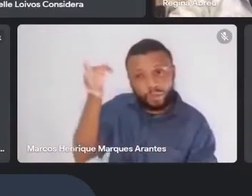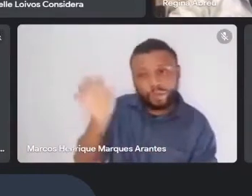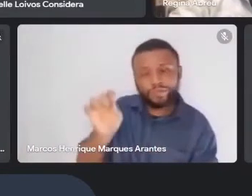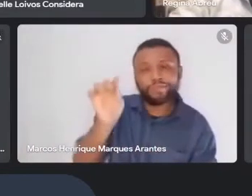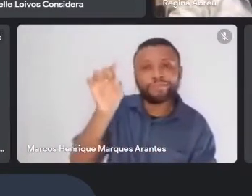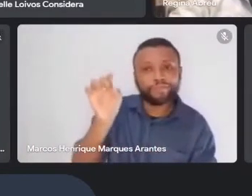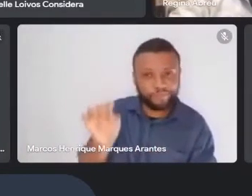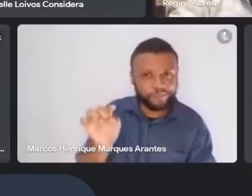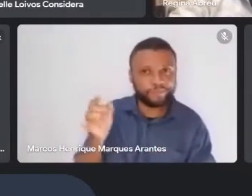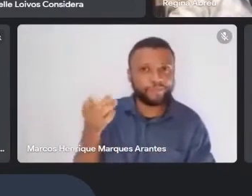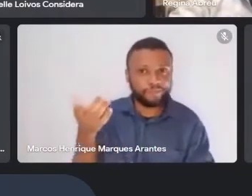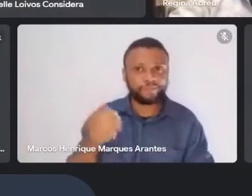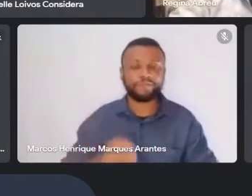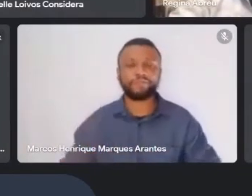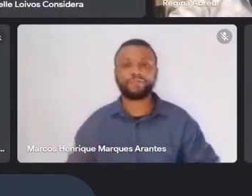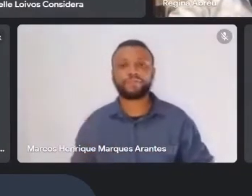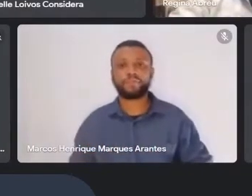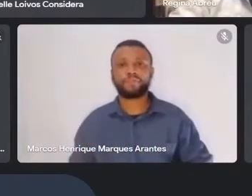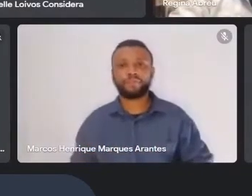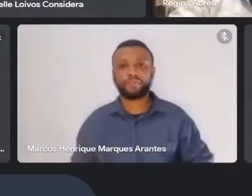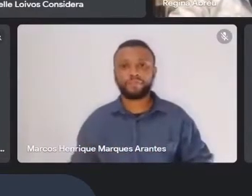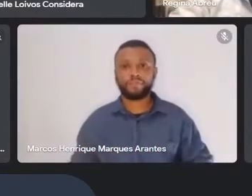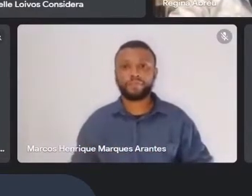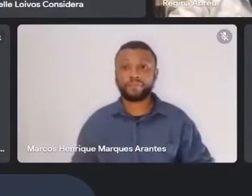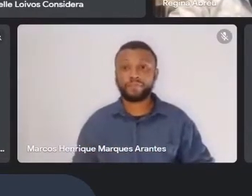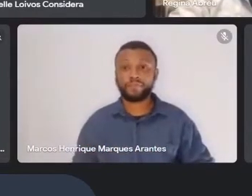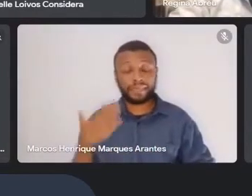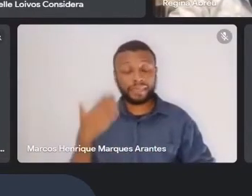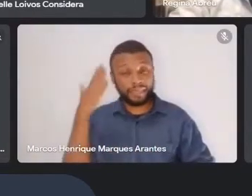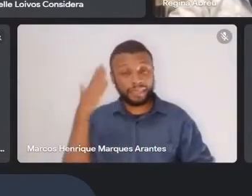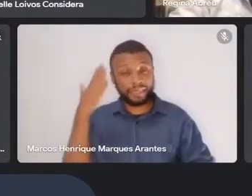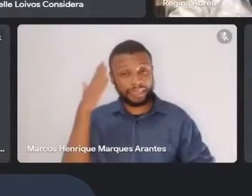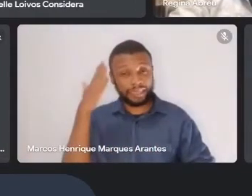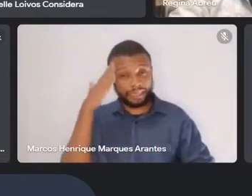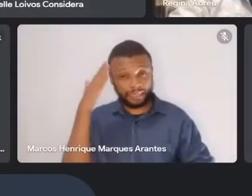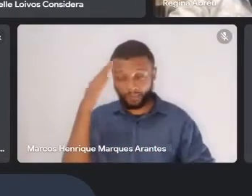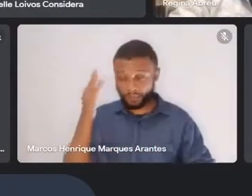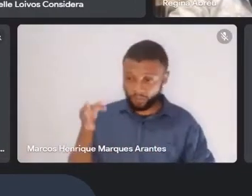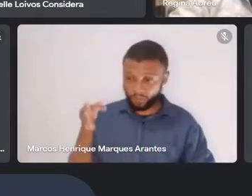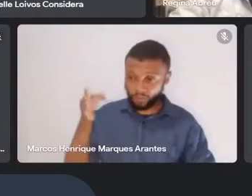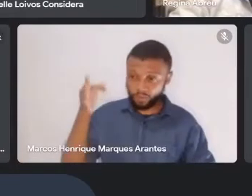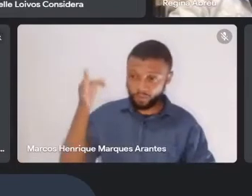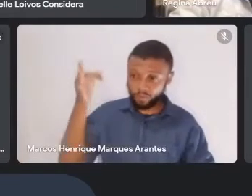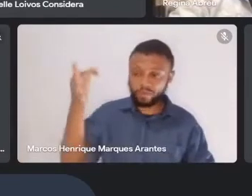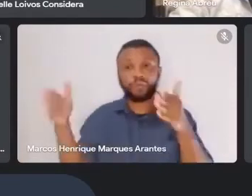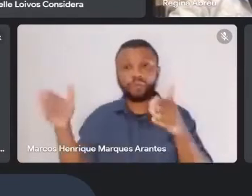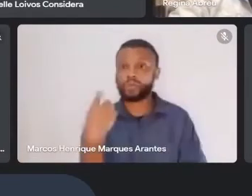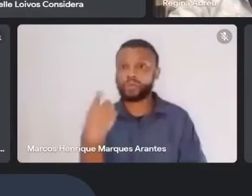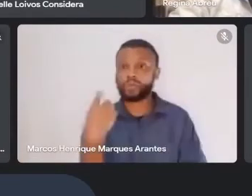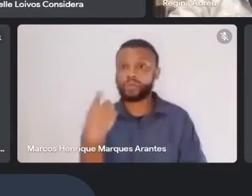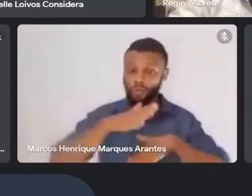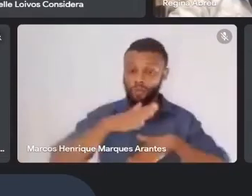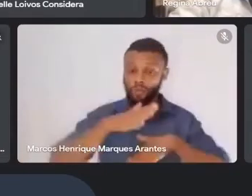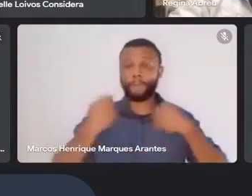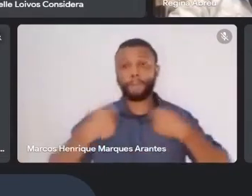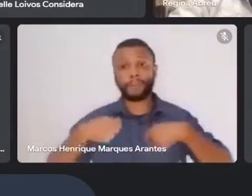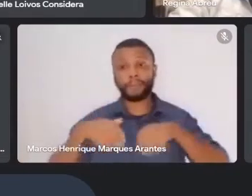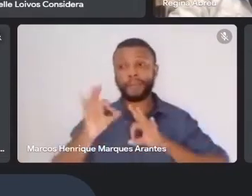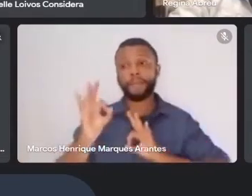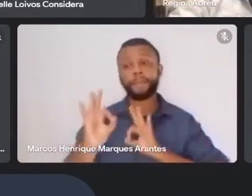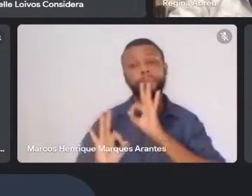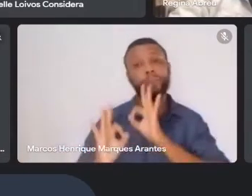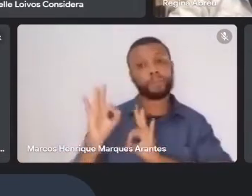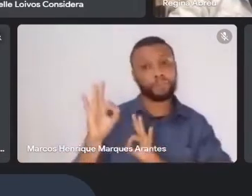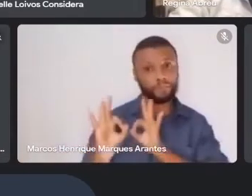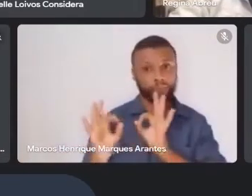aberto e a gente vai ter que prepará-lo. Eu ganhei das mãos